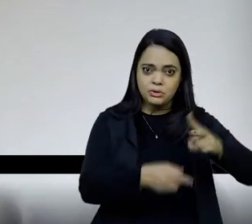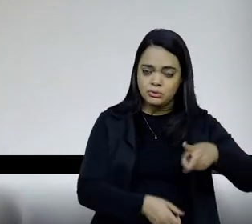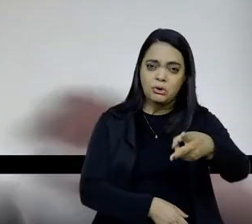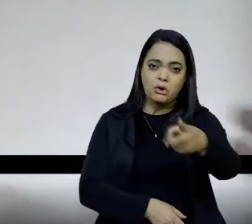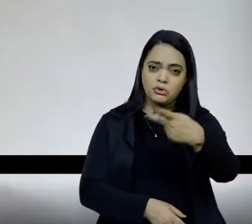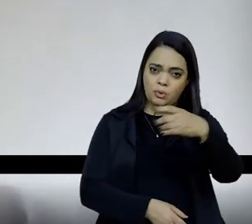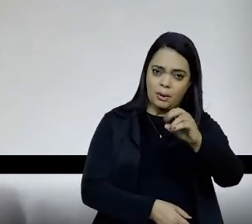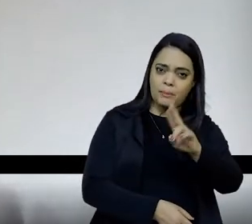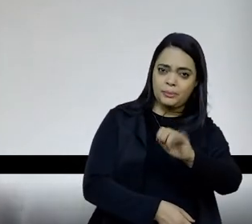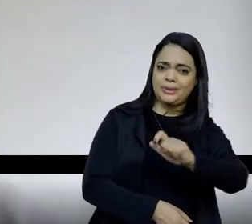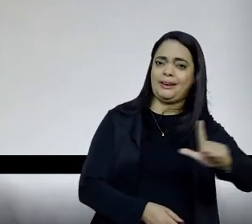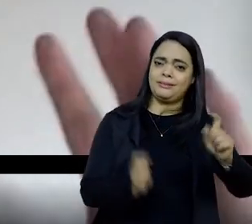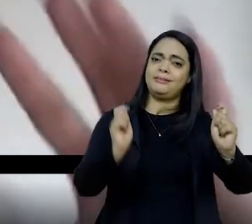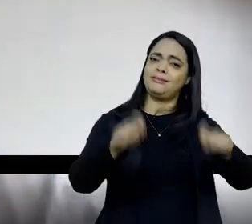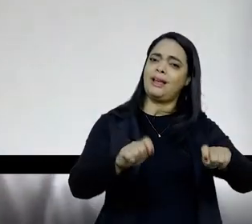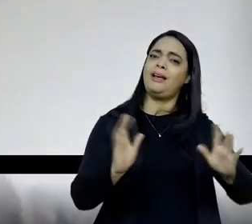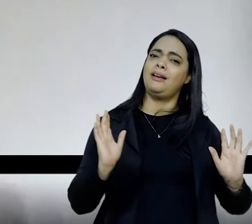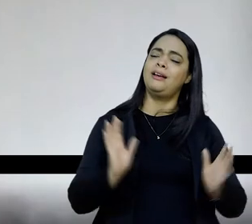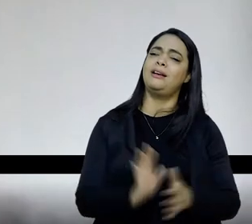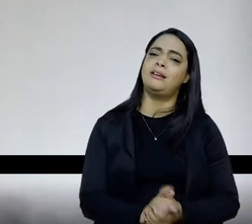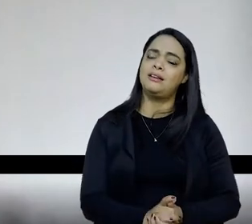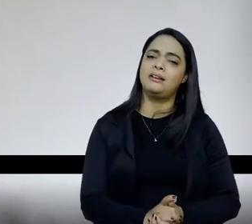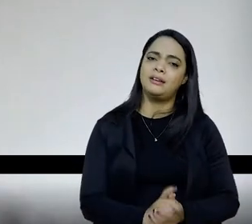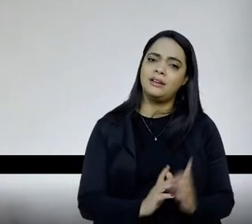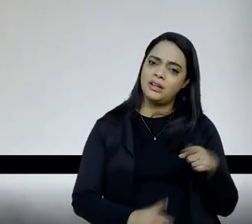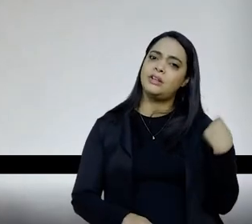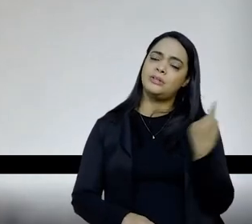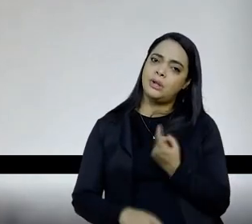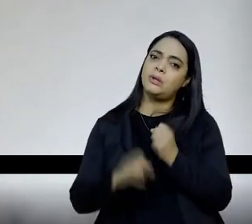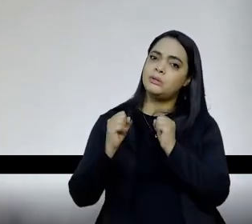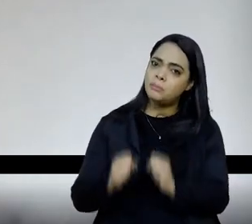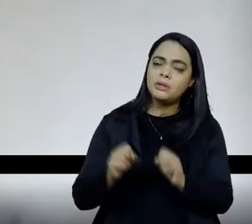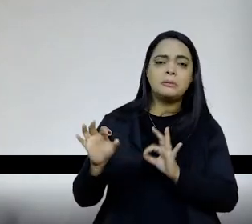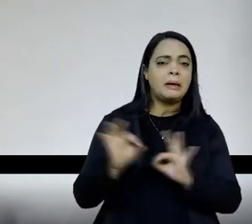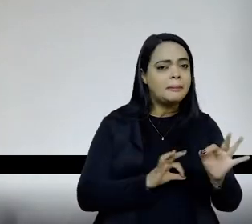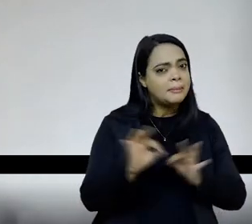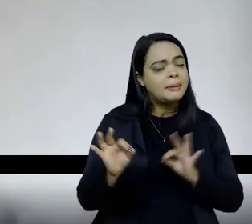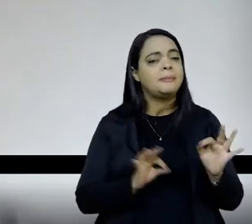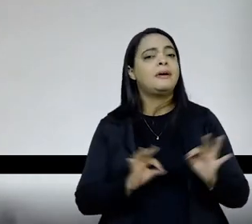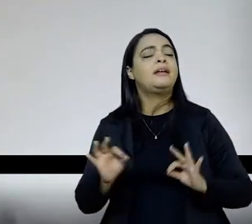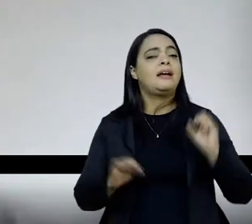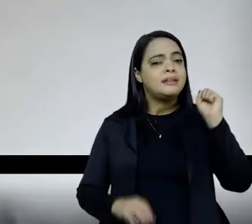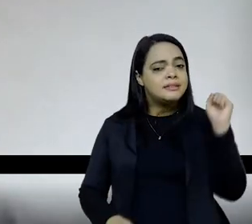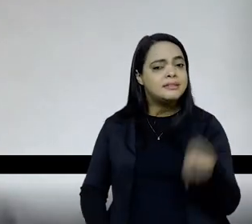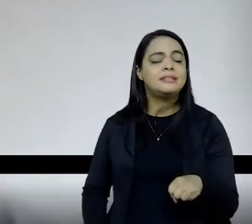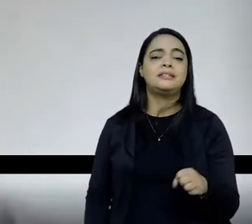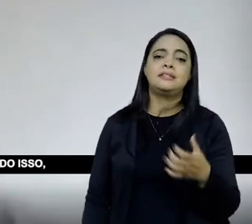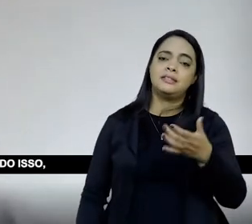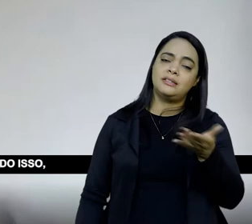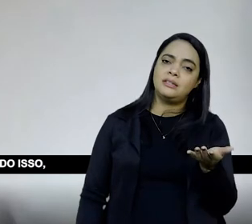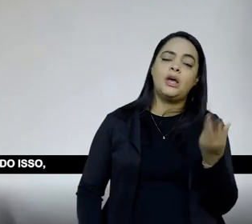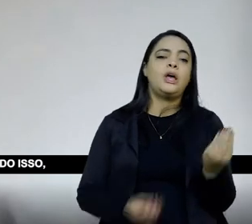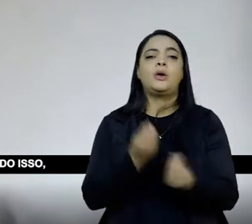fazer armações que ultrapassem esse coisa, e um deles, eu acho que era nesse sentido de ser um grande